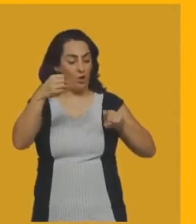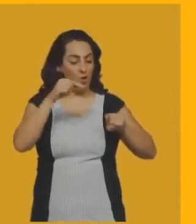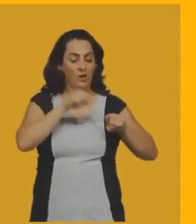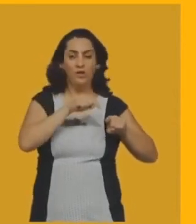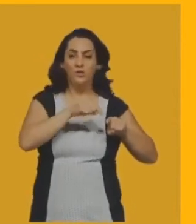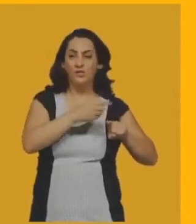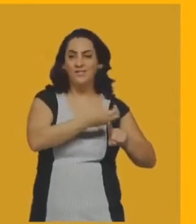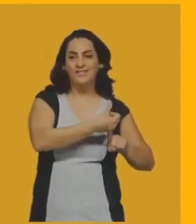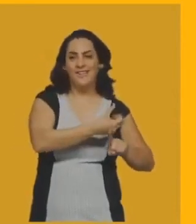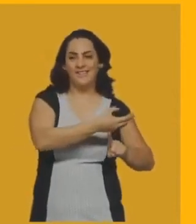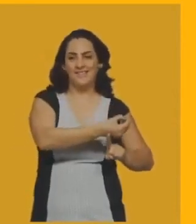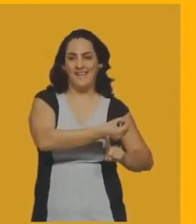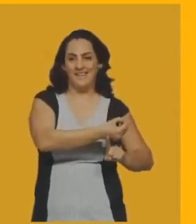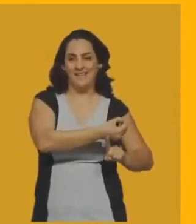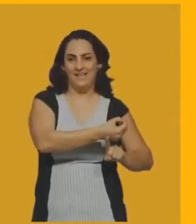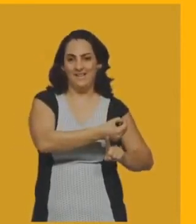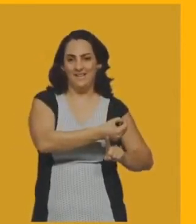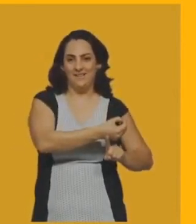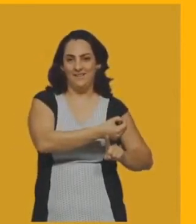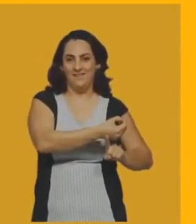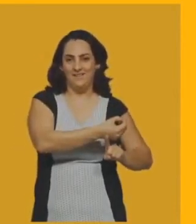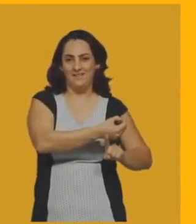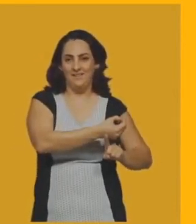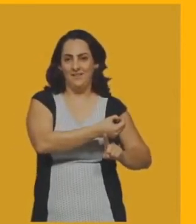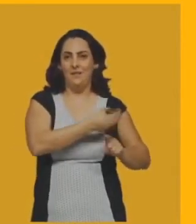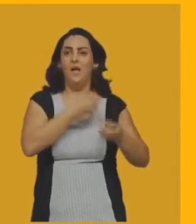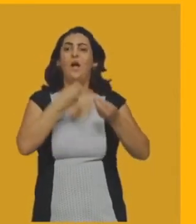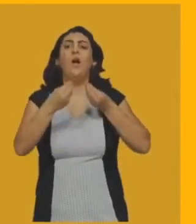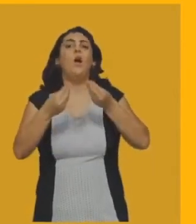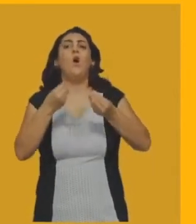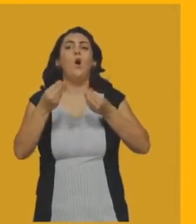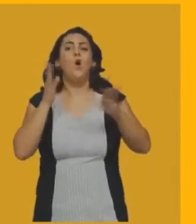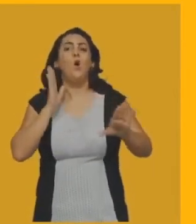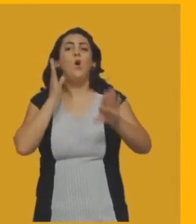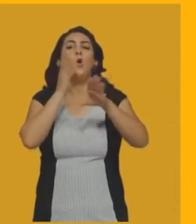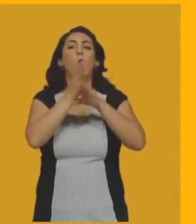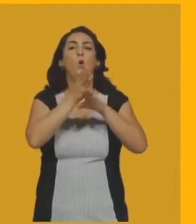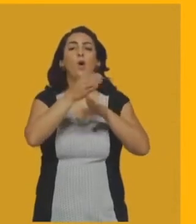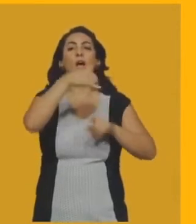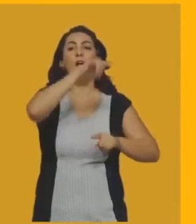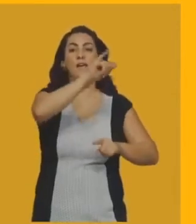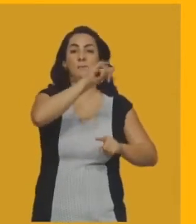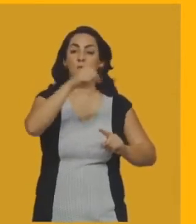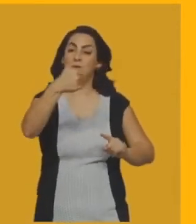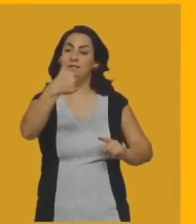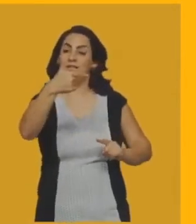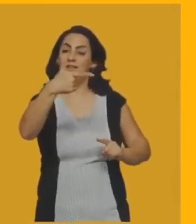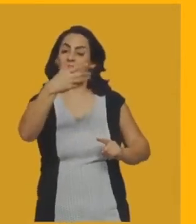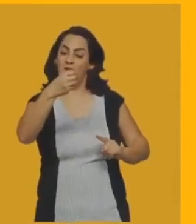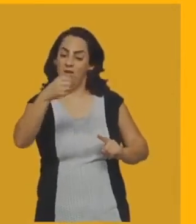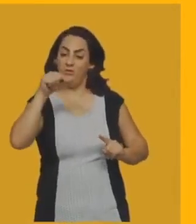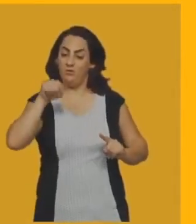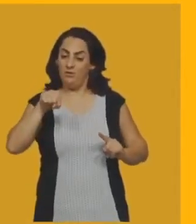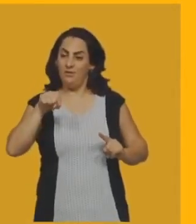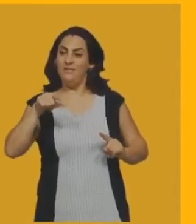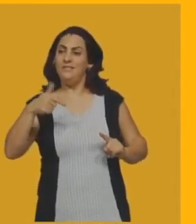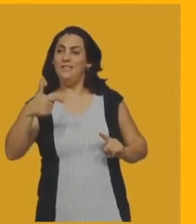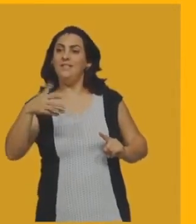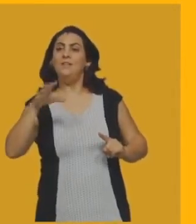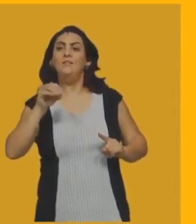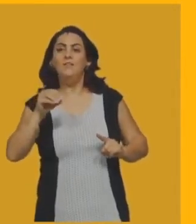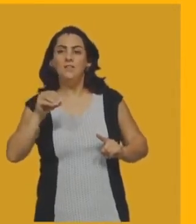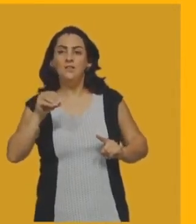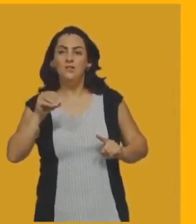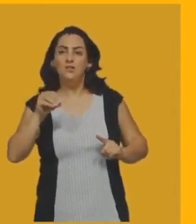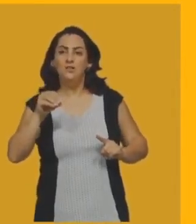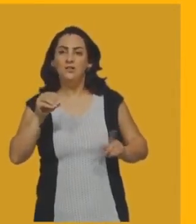120. X é igual a 120 dividido por 2. Então, quanto que vale X? 60 graus. Como que eu posso achar